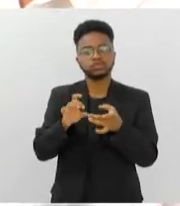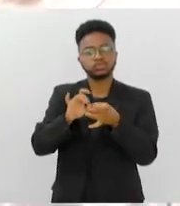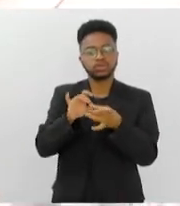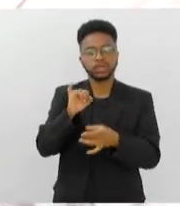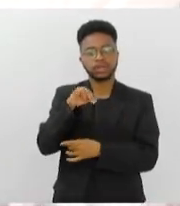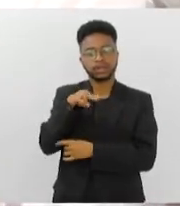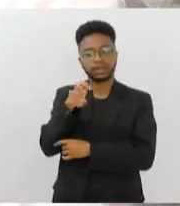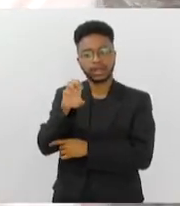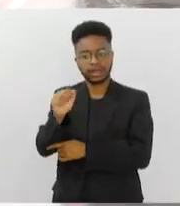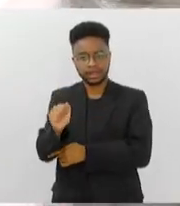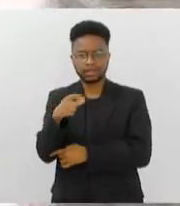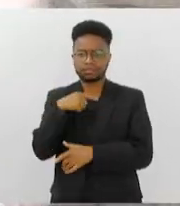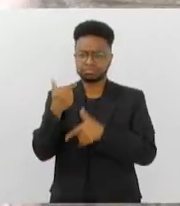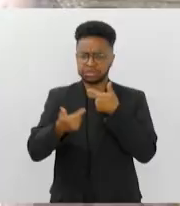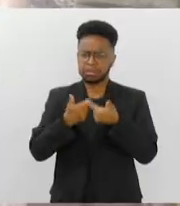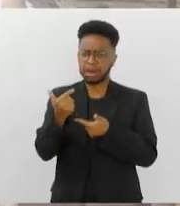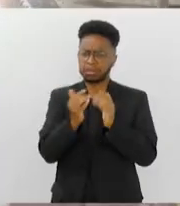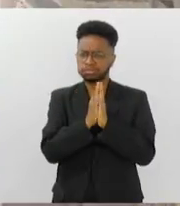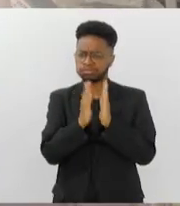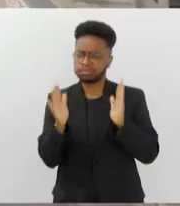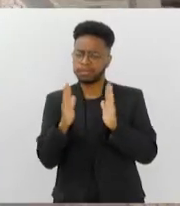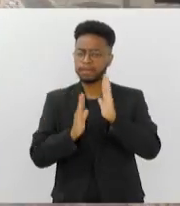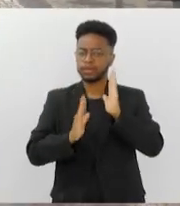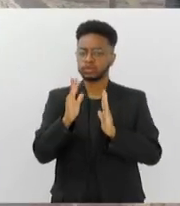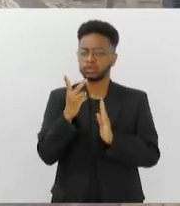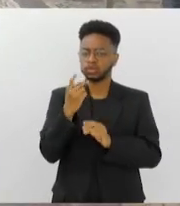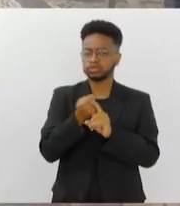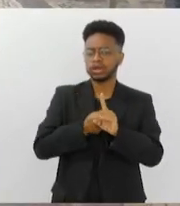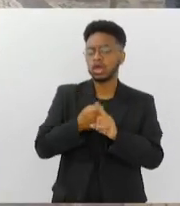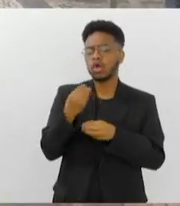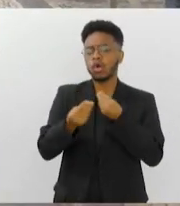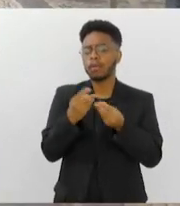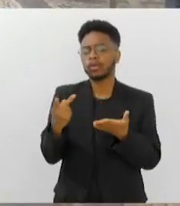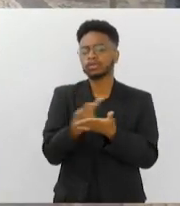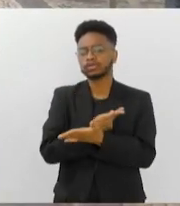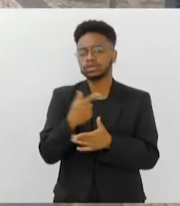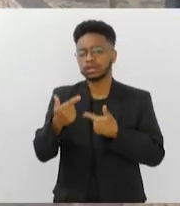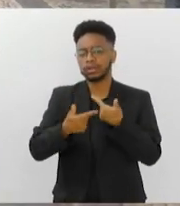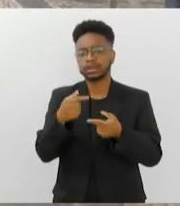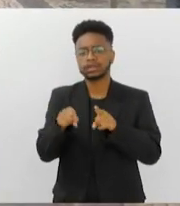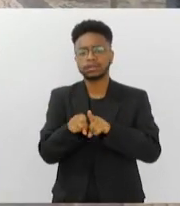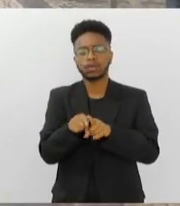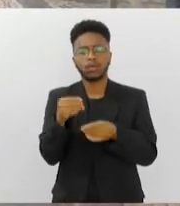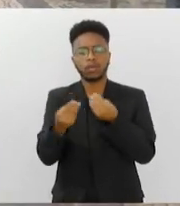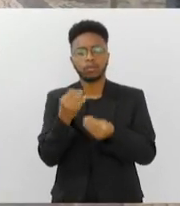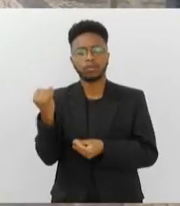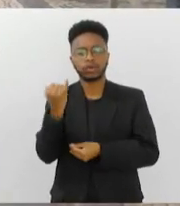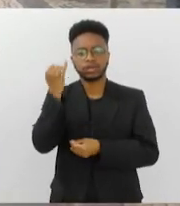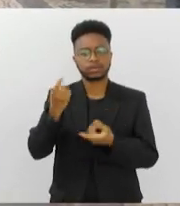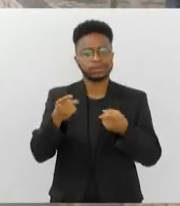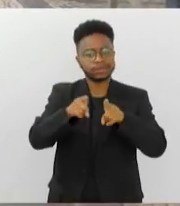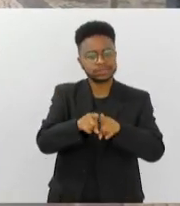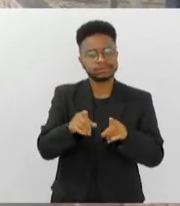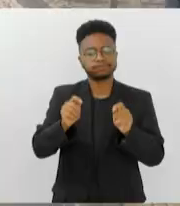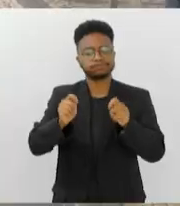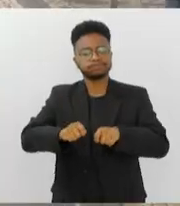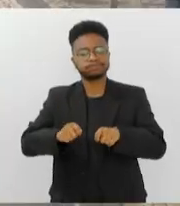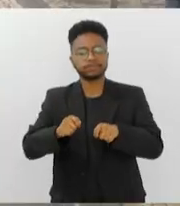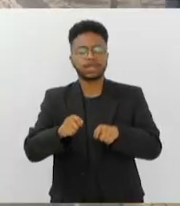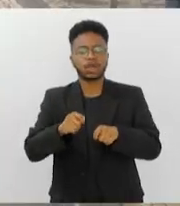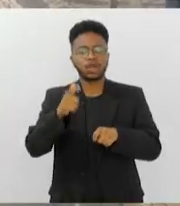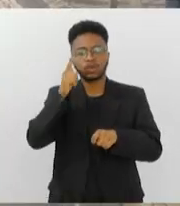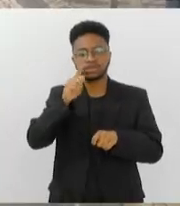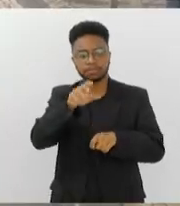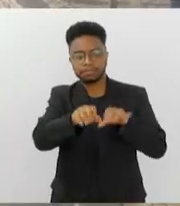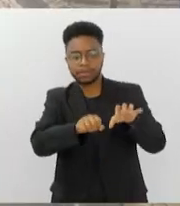Kleber. Foi um trabalho muito longo ao longo desses dois meses. Como é foi esse trabalho? A importância de parcerias também para poder efetuar esse resgate